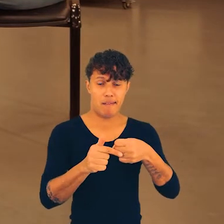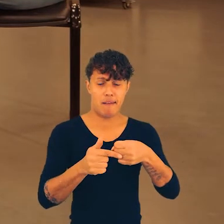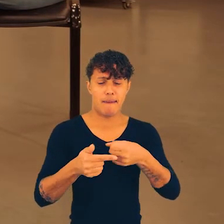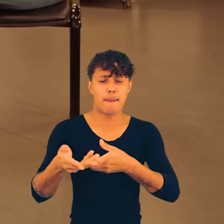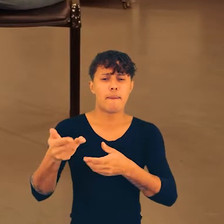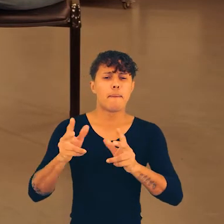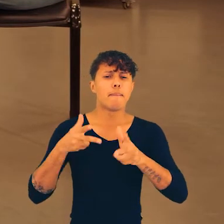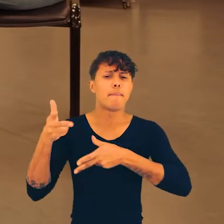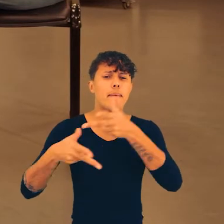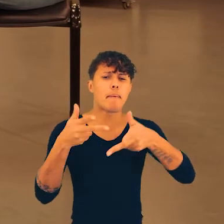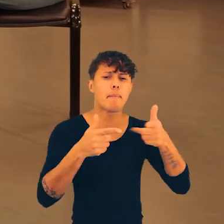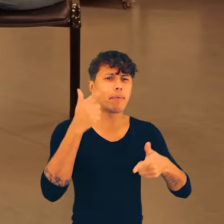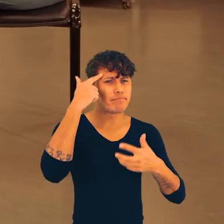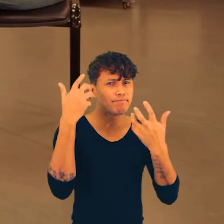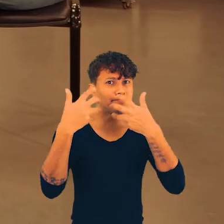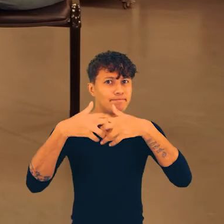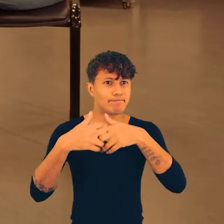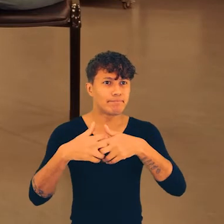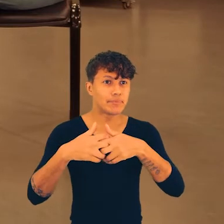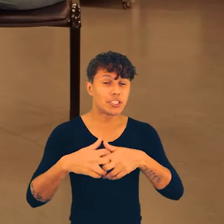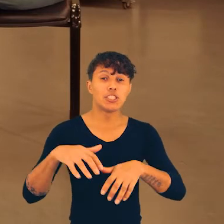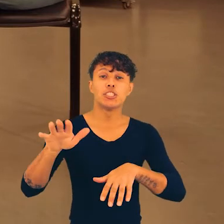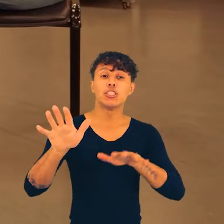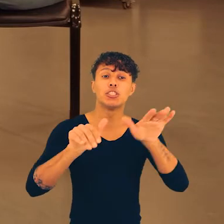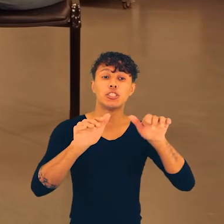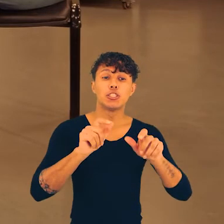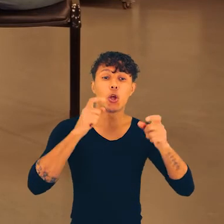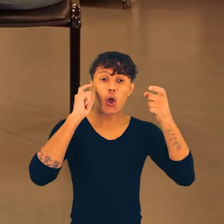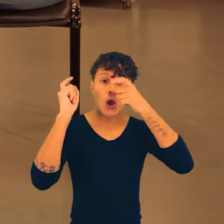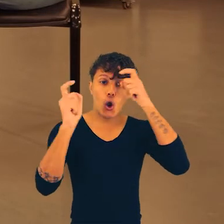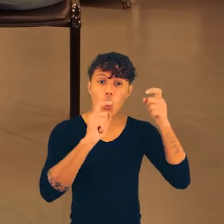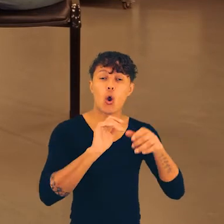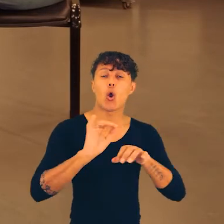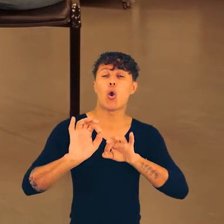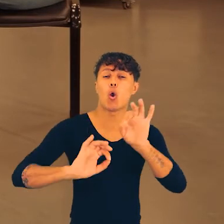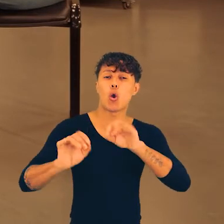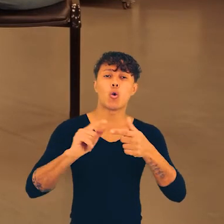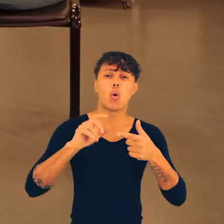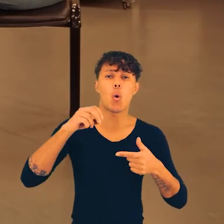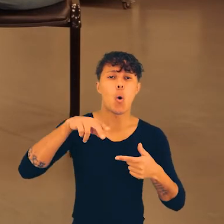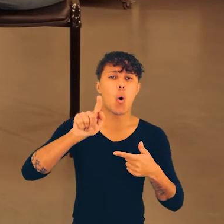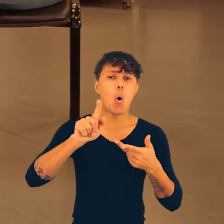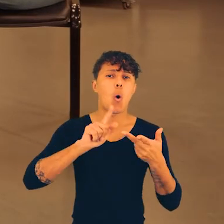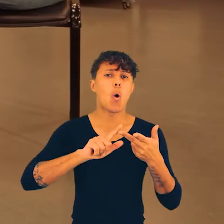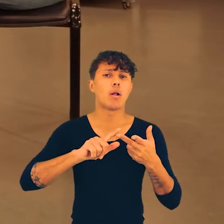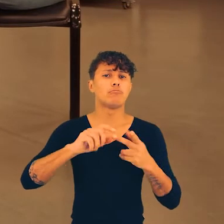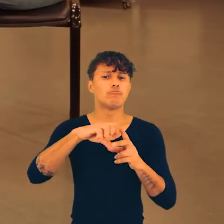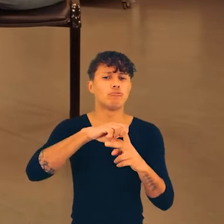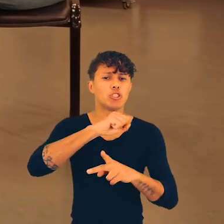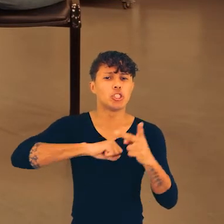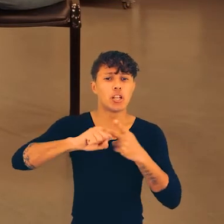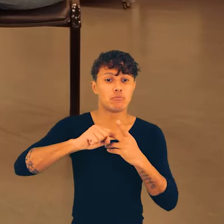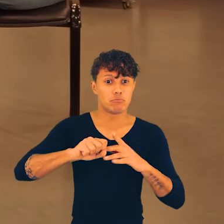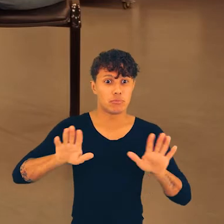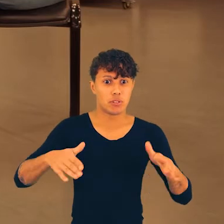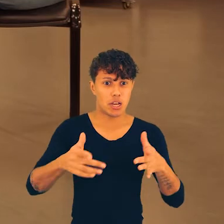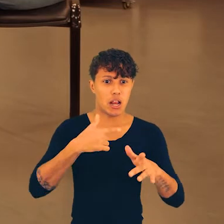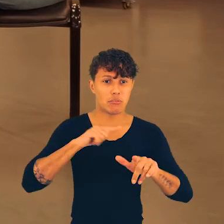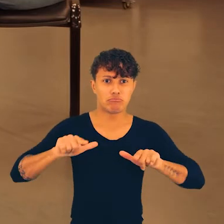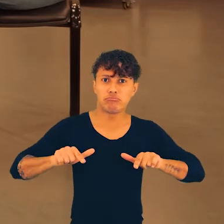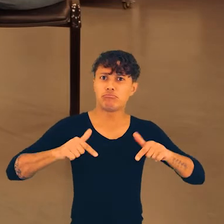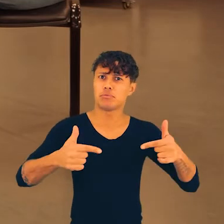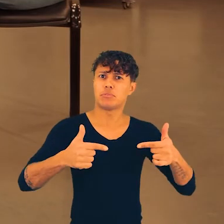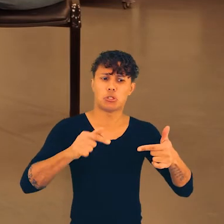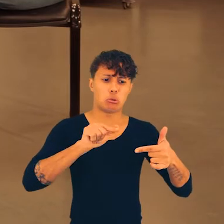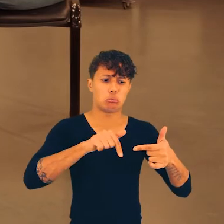serve como elemento de discussão e de reflexão e organizar essas pessoas em movimentos sociais, em ONG, sei lá,